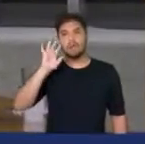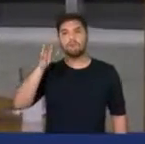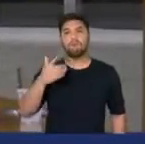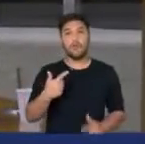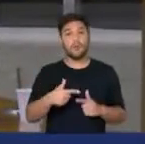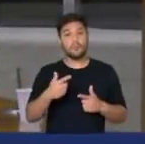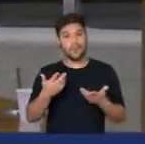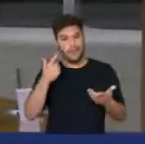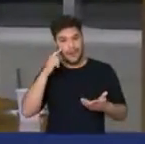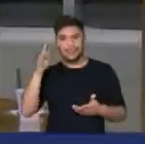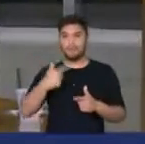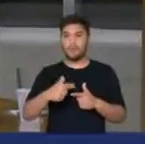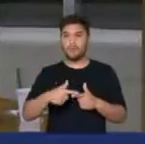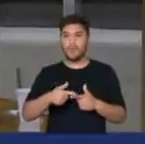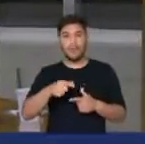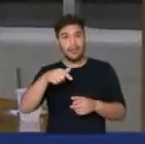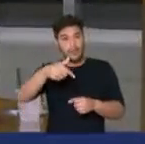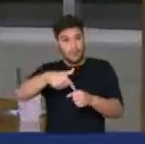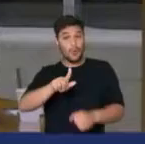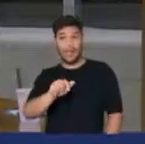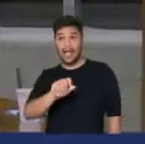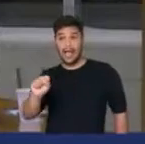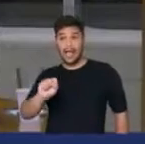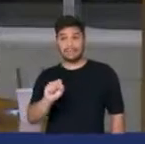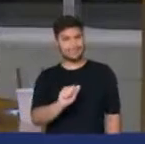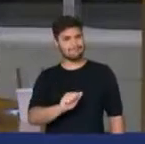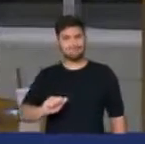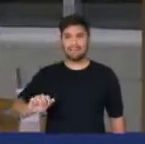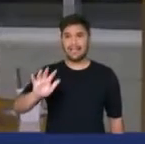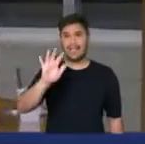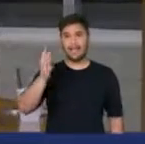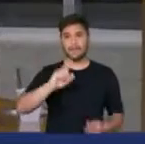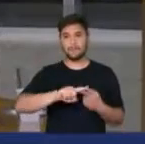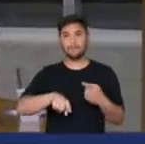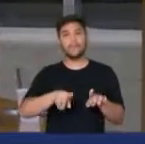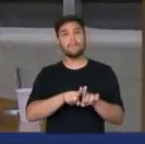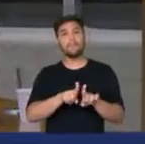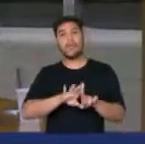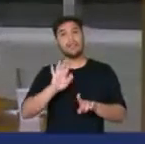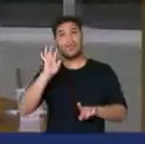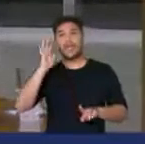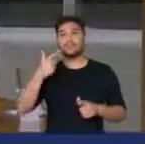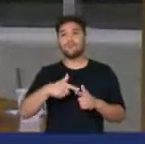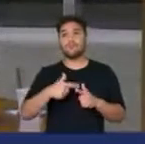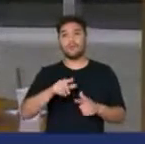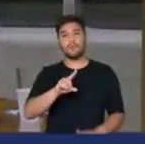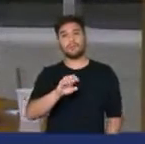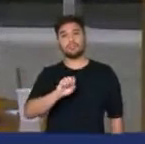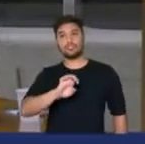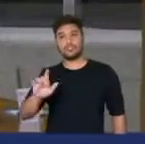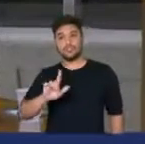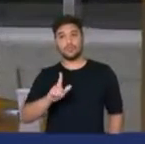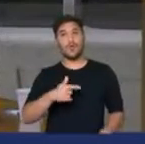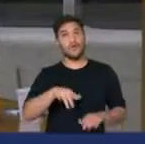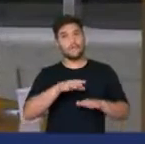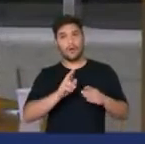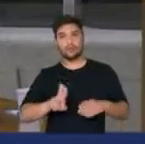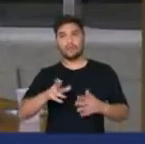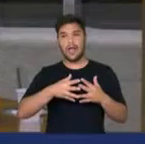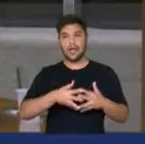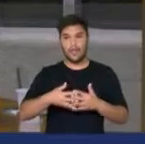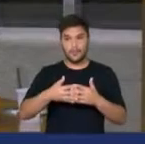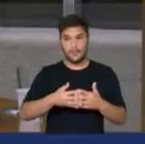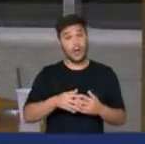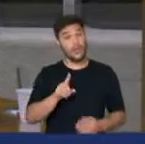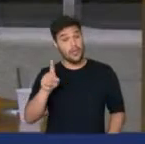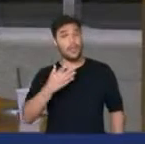o custo do gás de cozinha para a dona de casa, sem enfrentar o custo do óleo diesel para o transporte.